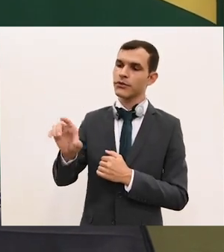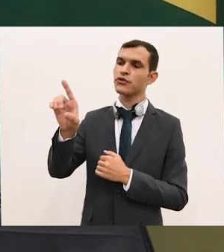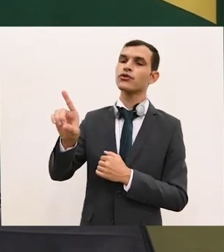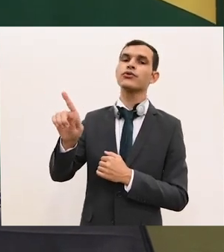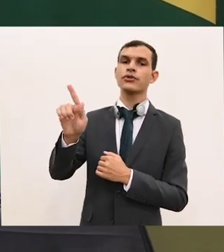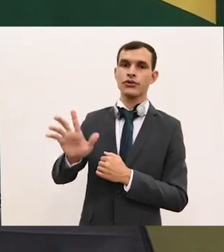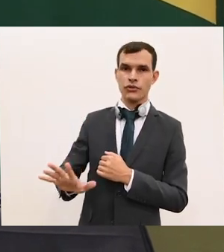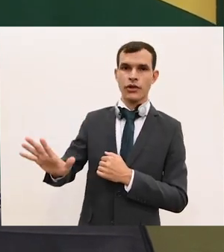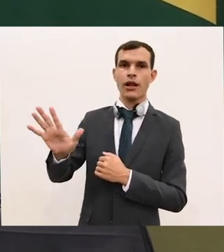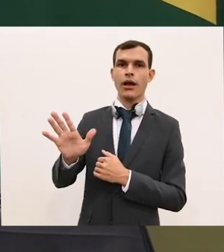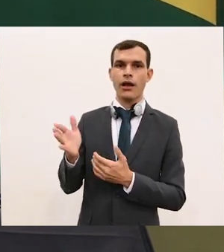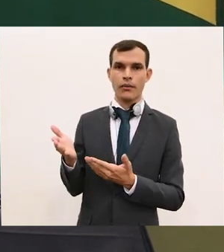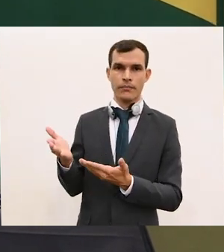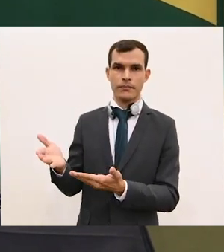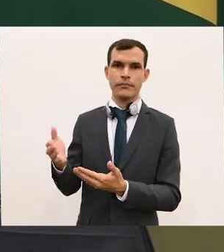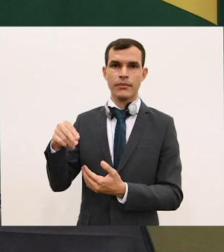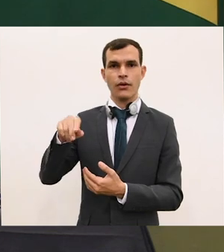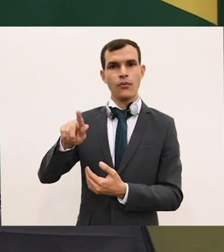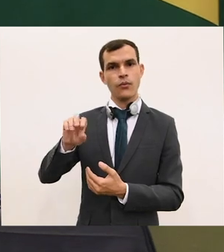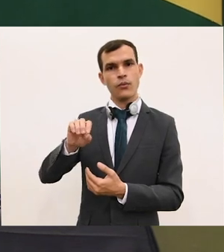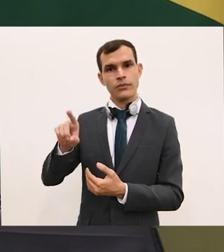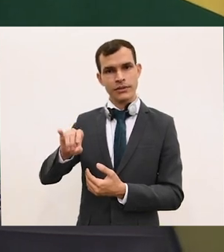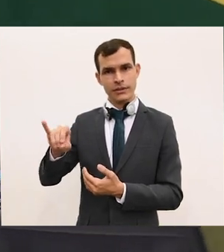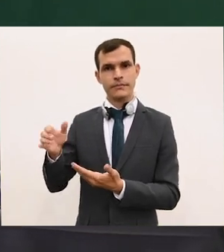a senhora Ingozi Ieuela.